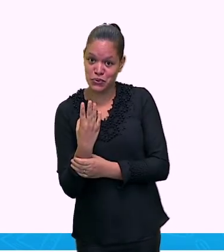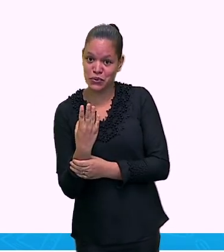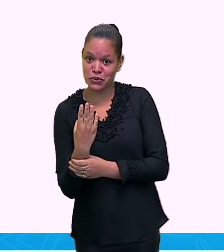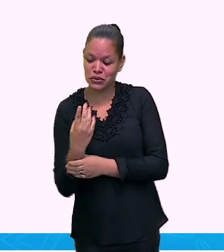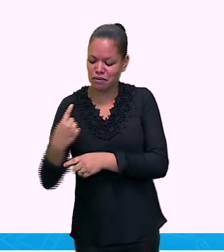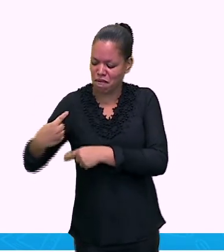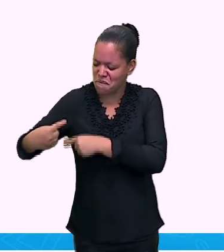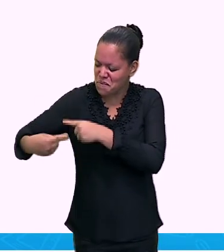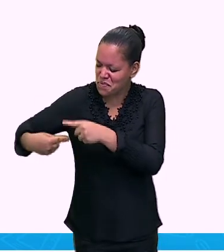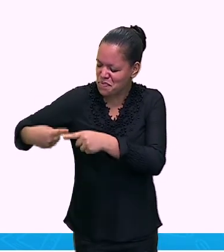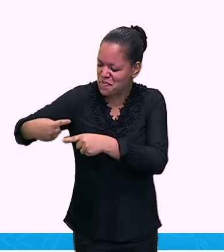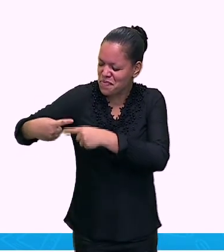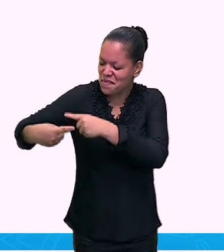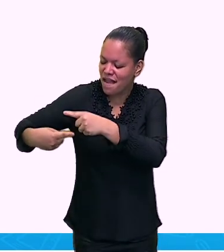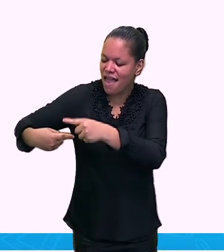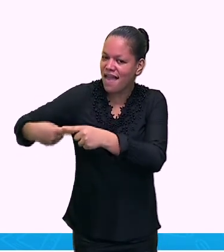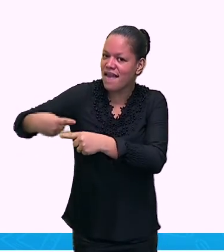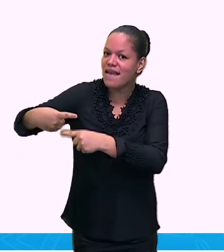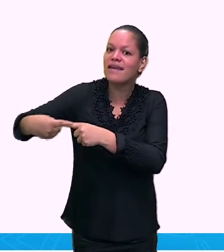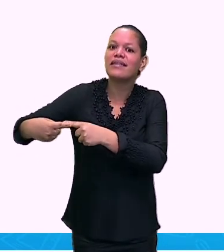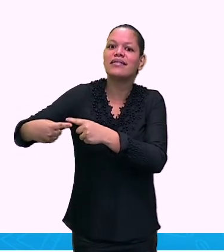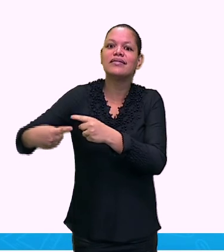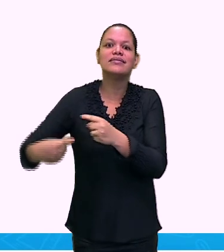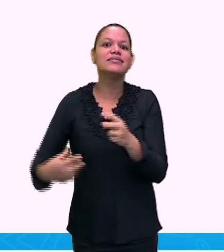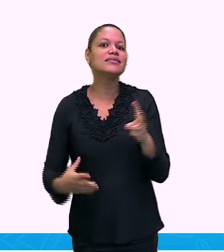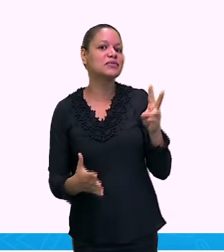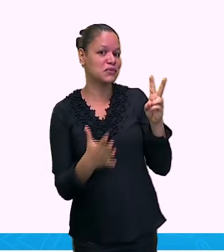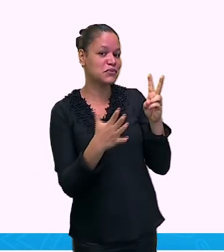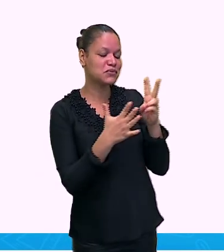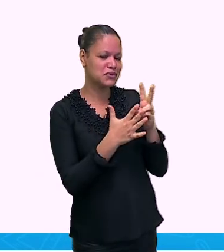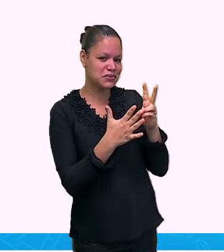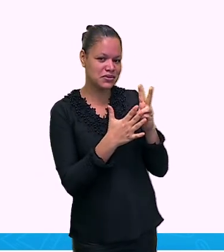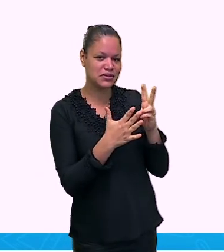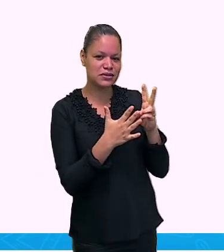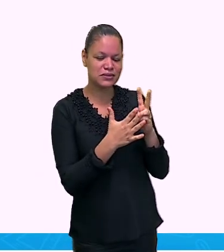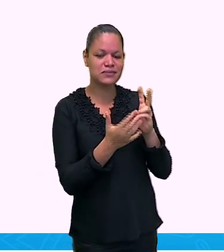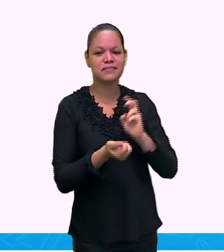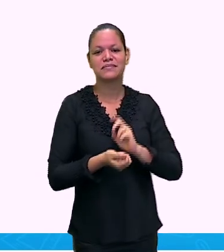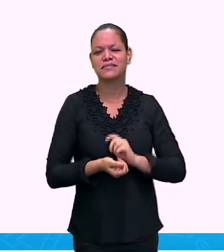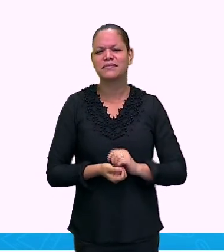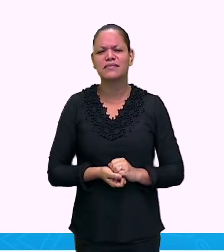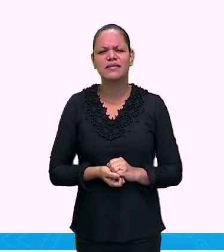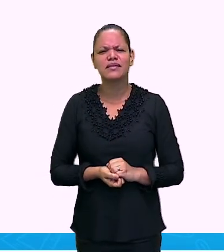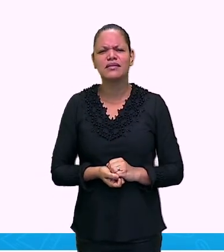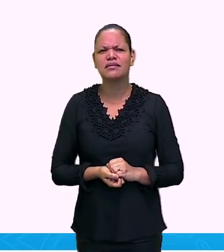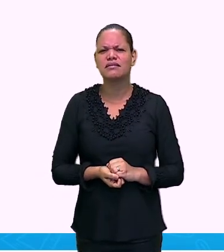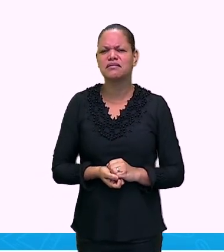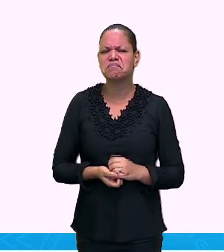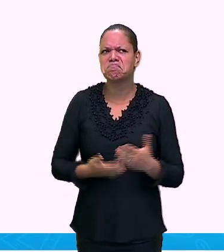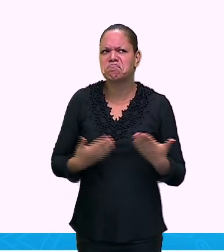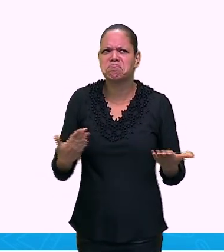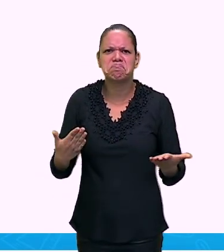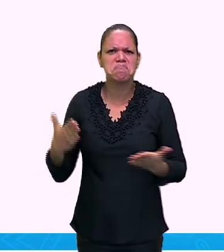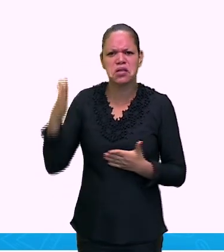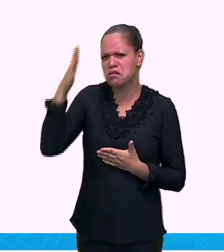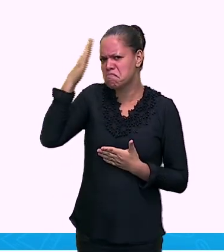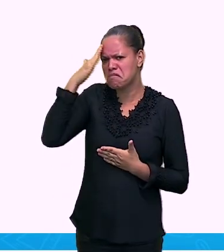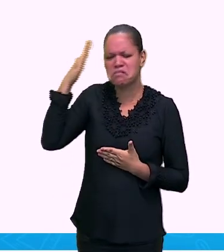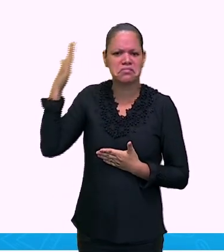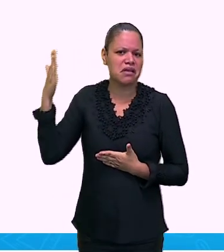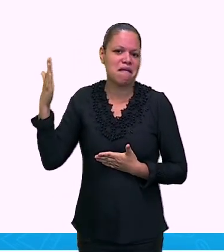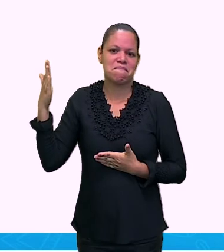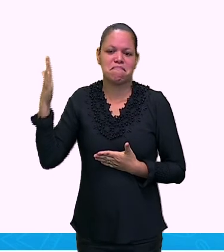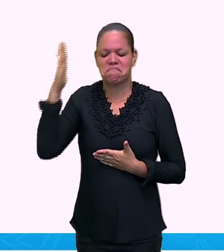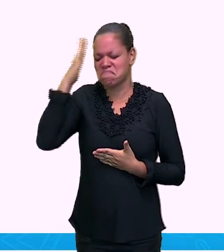São palavras que são muito cotidianas para a gente que a gente nem imagina que foram